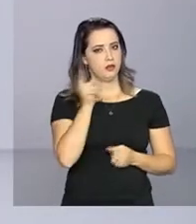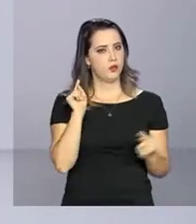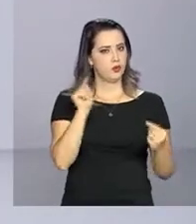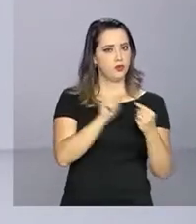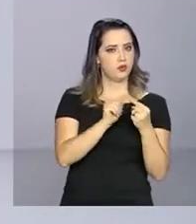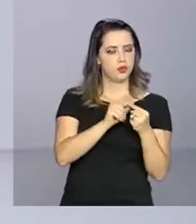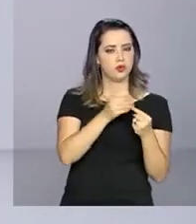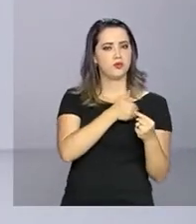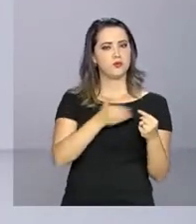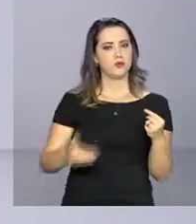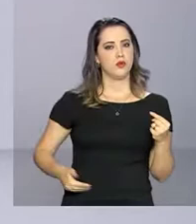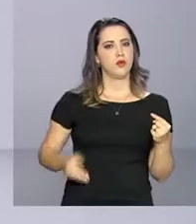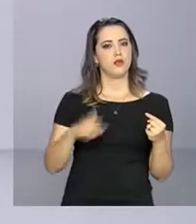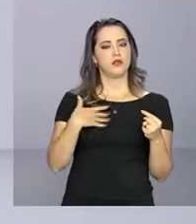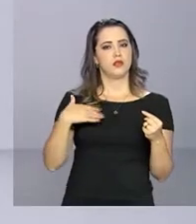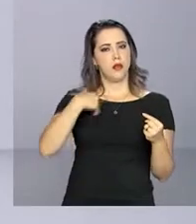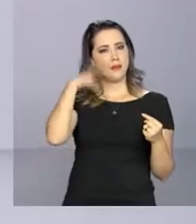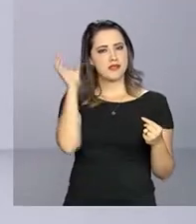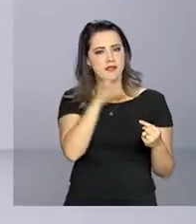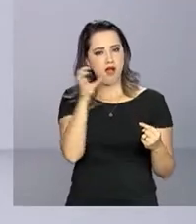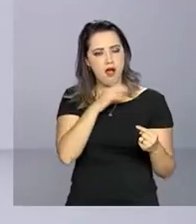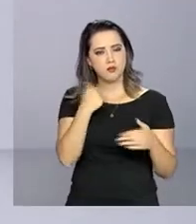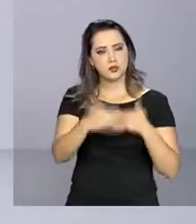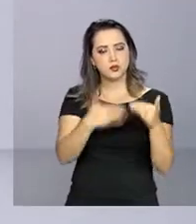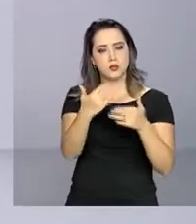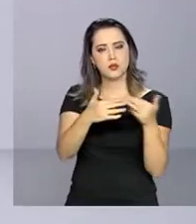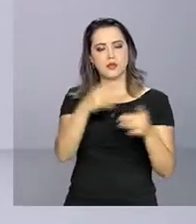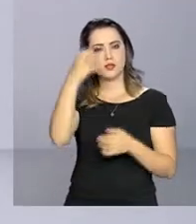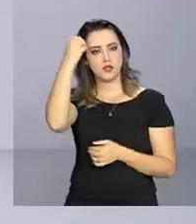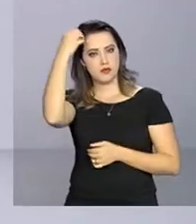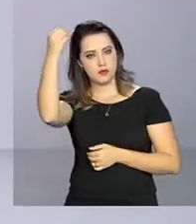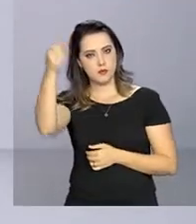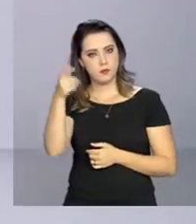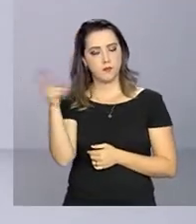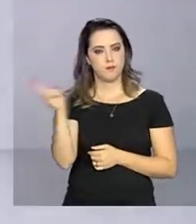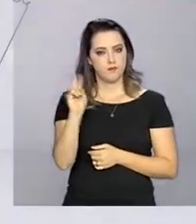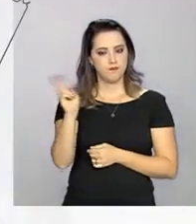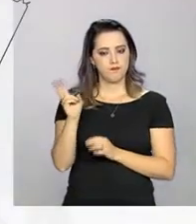governo neste momento é acelerar o processo de interiorização.